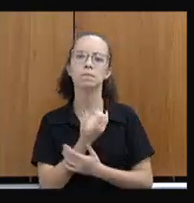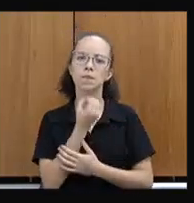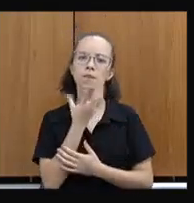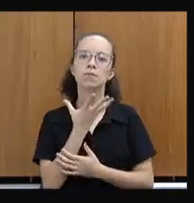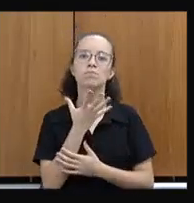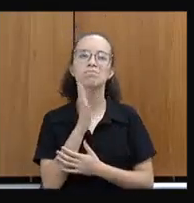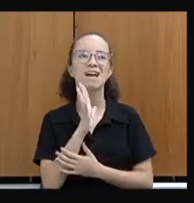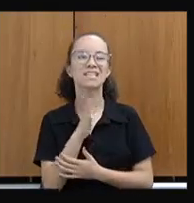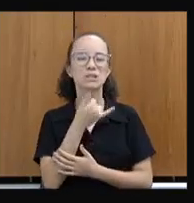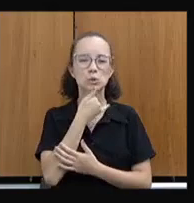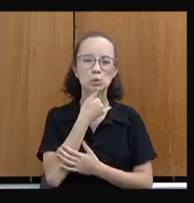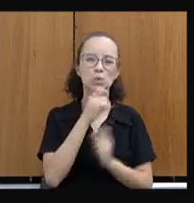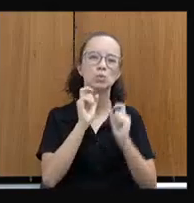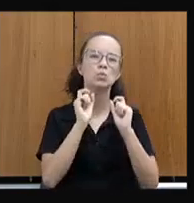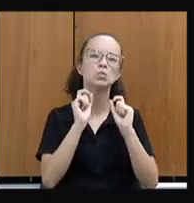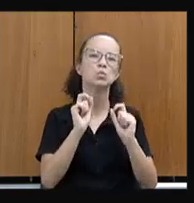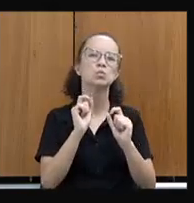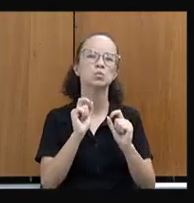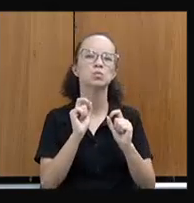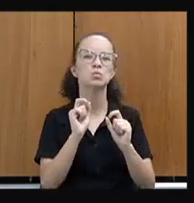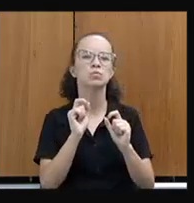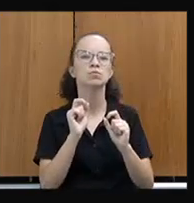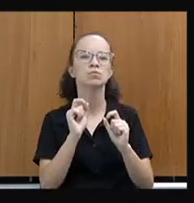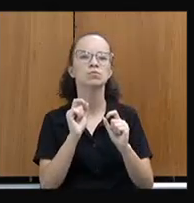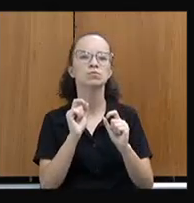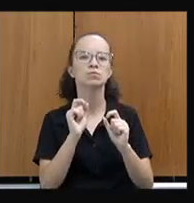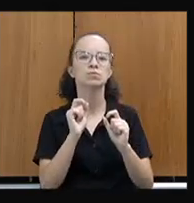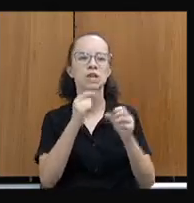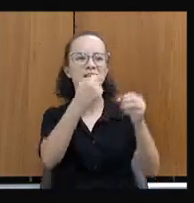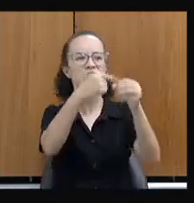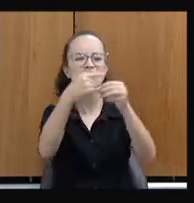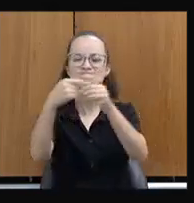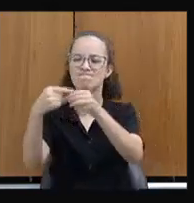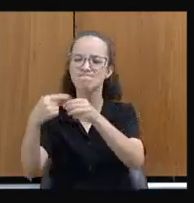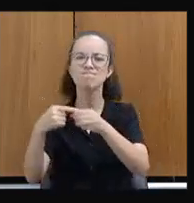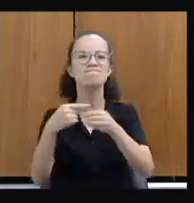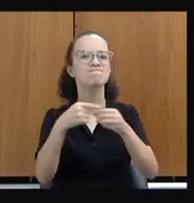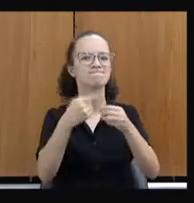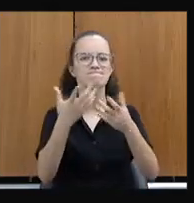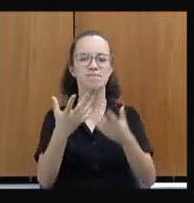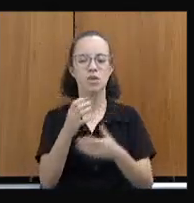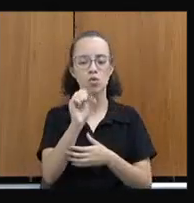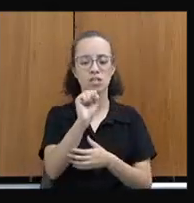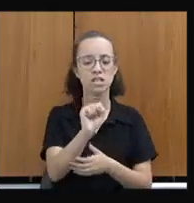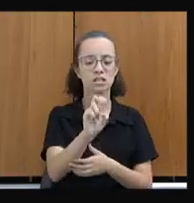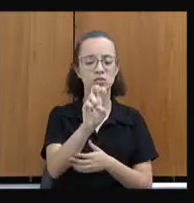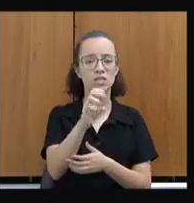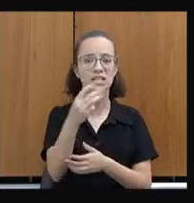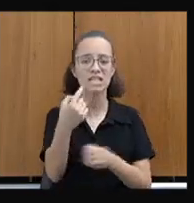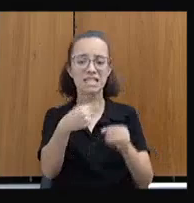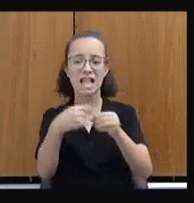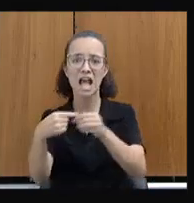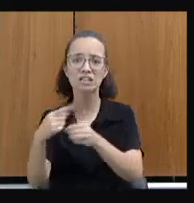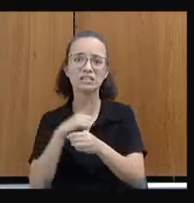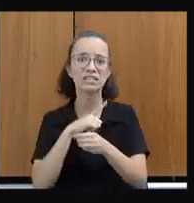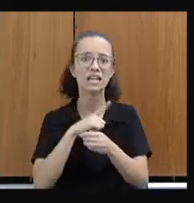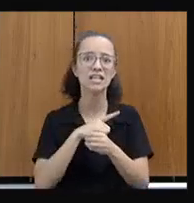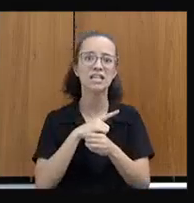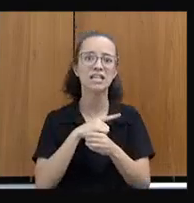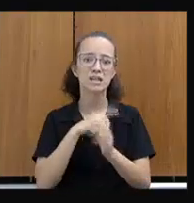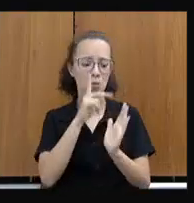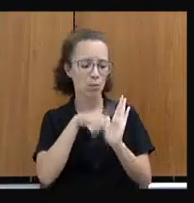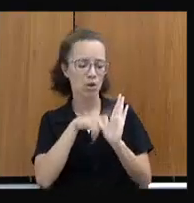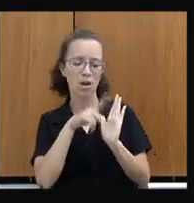baixa capacidade de incidência em mais municípios. Um estado que tem 853 municípios. Se a gente apresentar